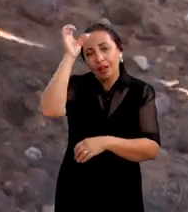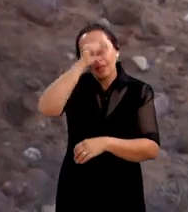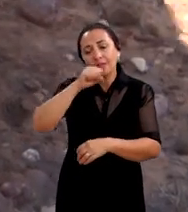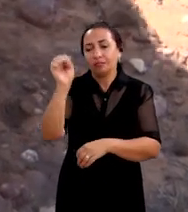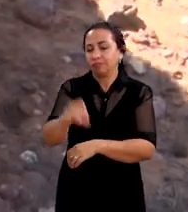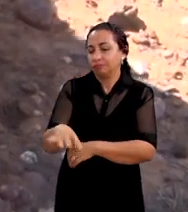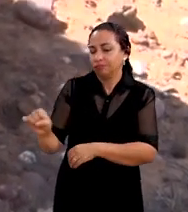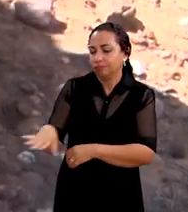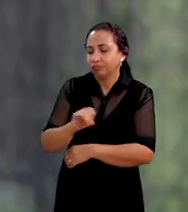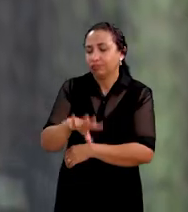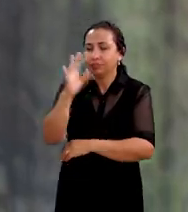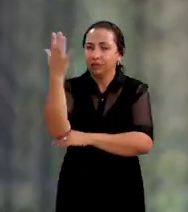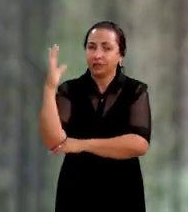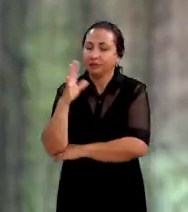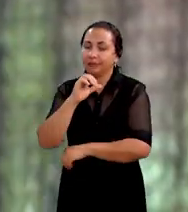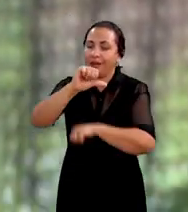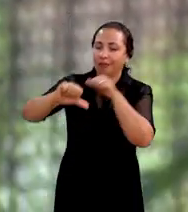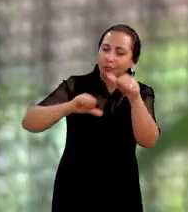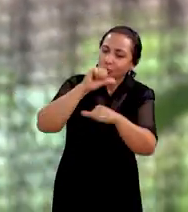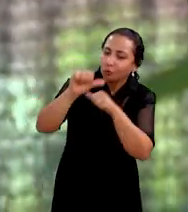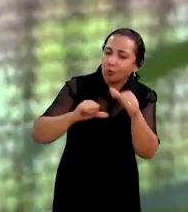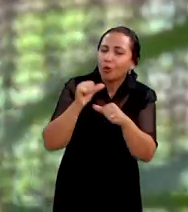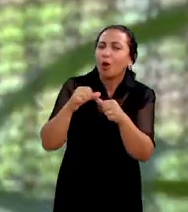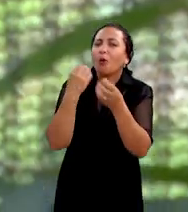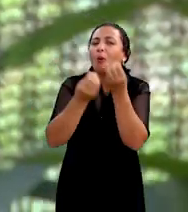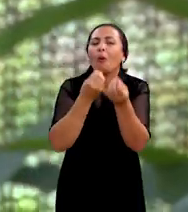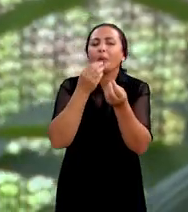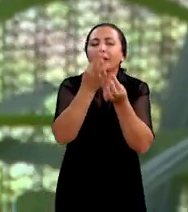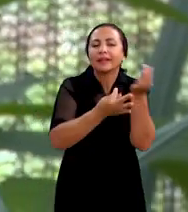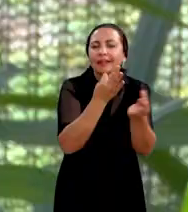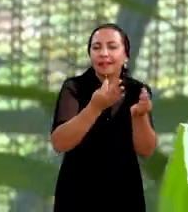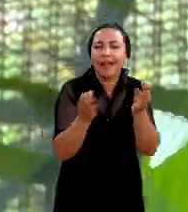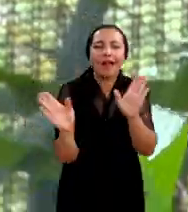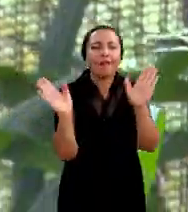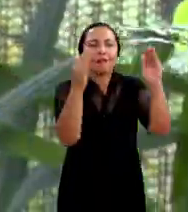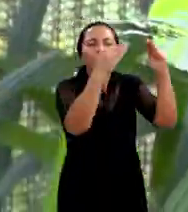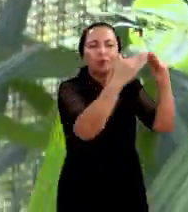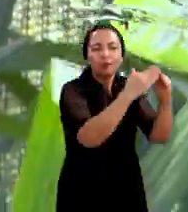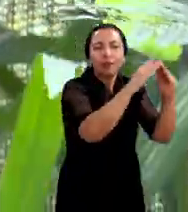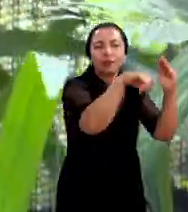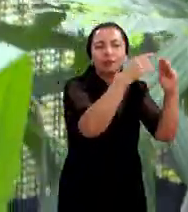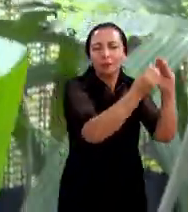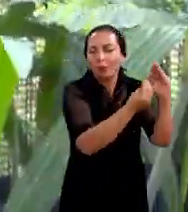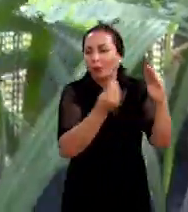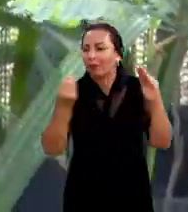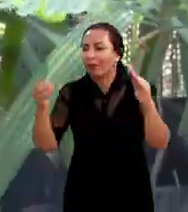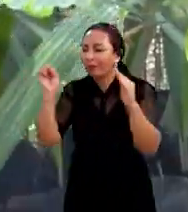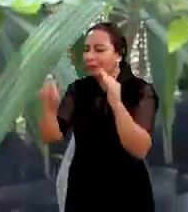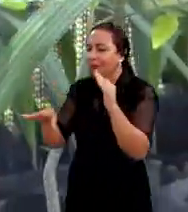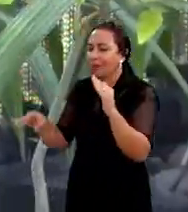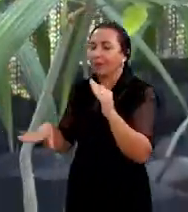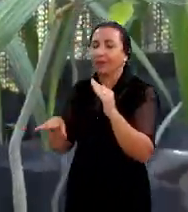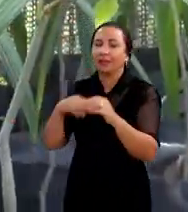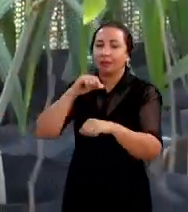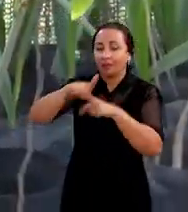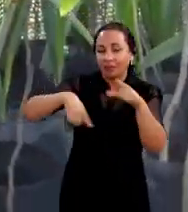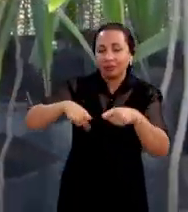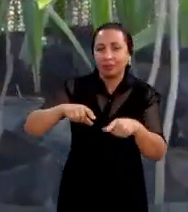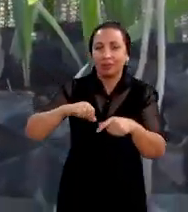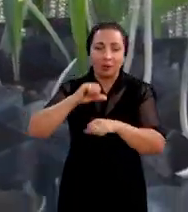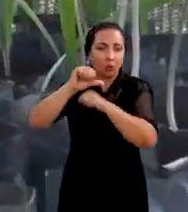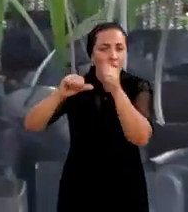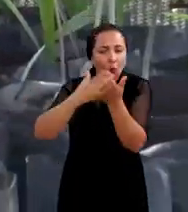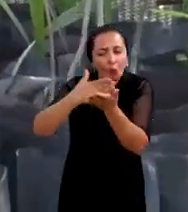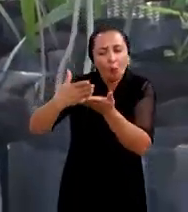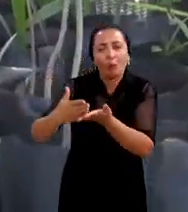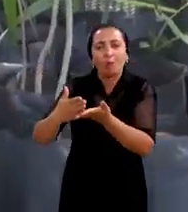a plantar as mudas, a desenvolver mudas no viveiro. E isso envolve um trabalho, envolveu um trabalho no início,